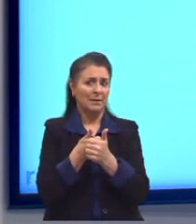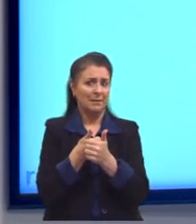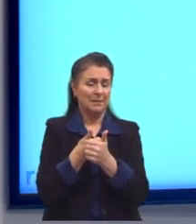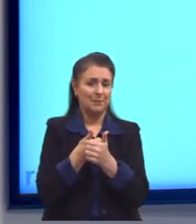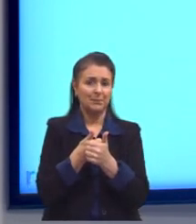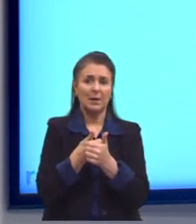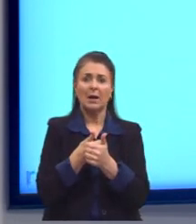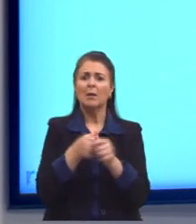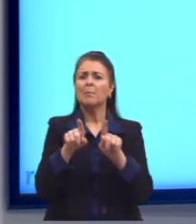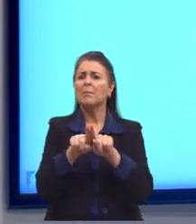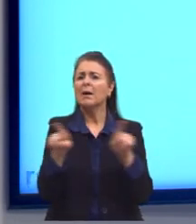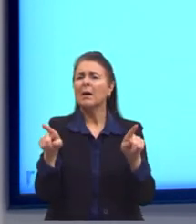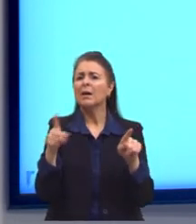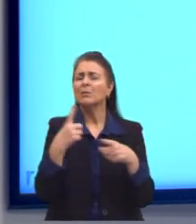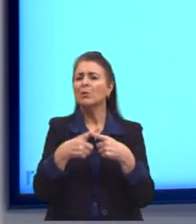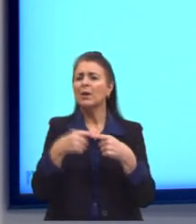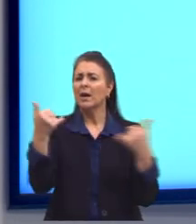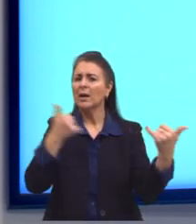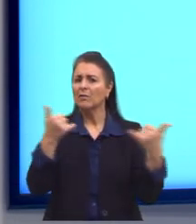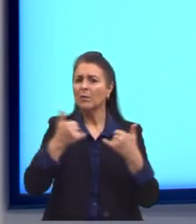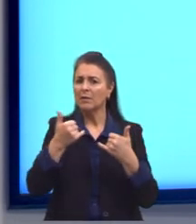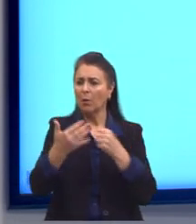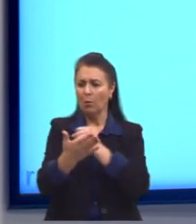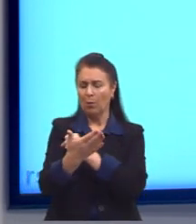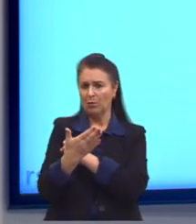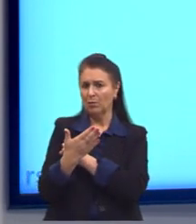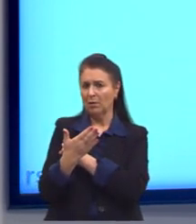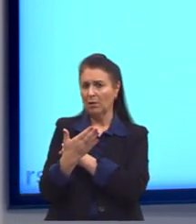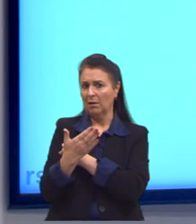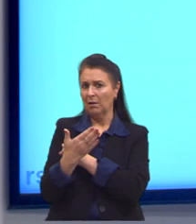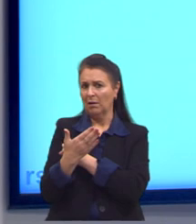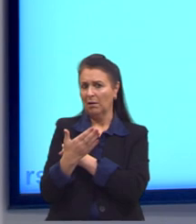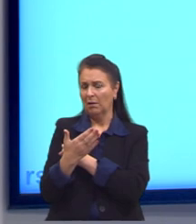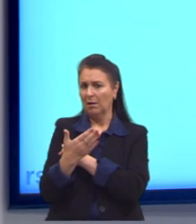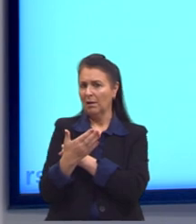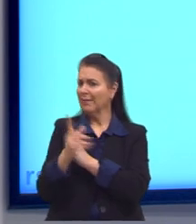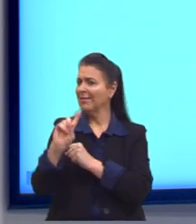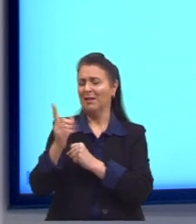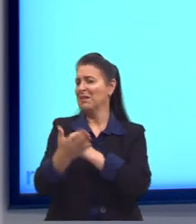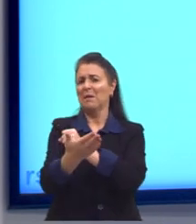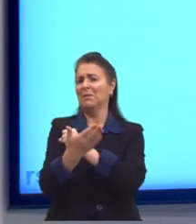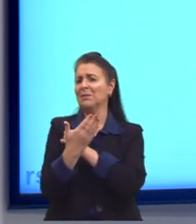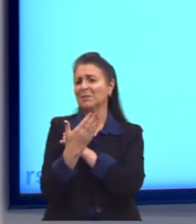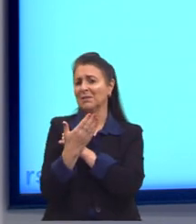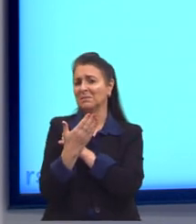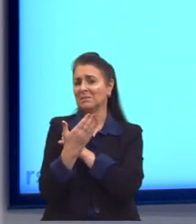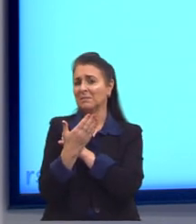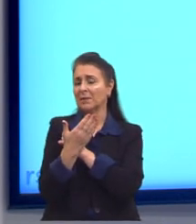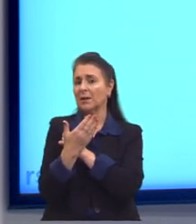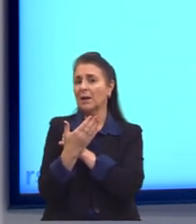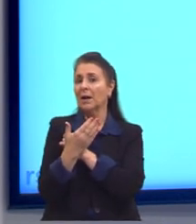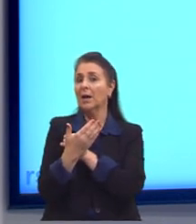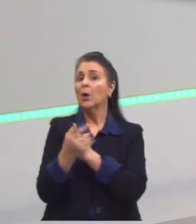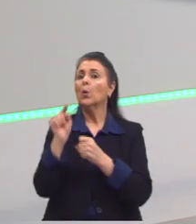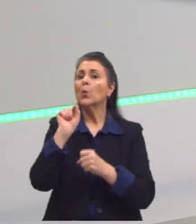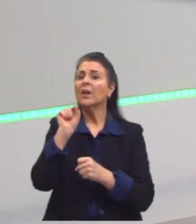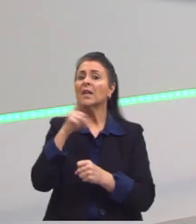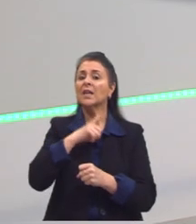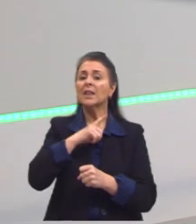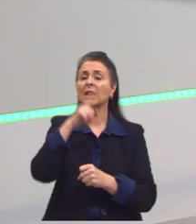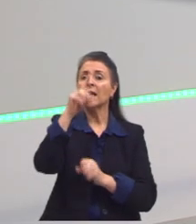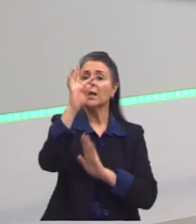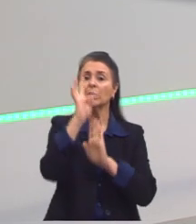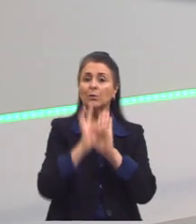ajuda a gente? Na verdade, ela não ajuda. Por quê? O que está dizendo aqui? Que a Terra, que